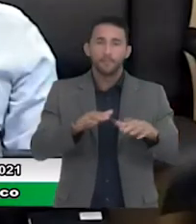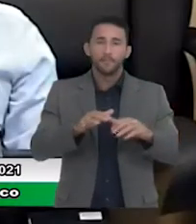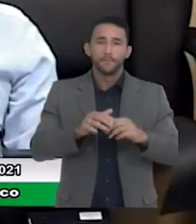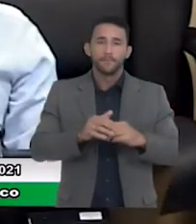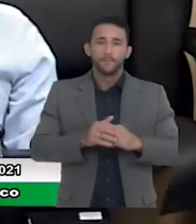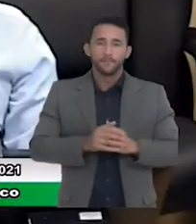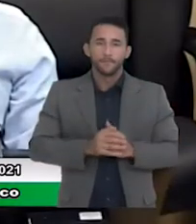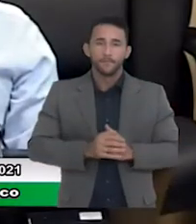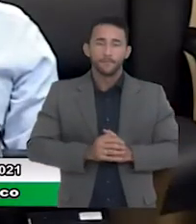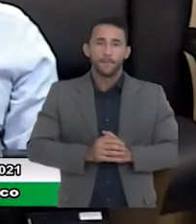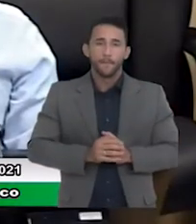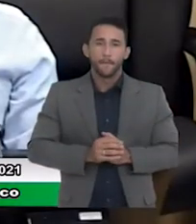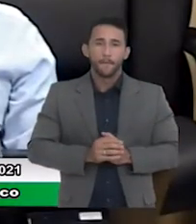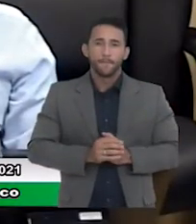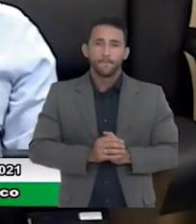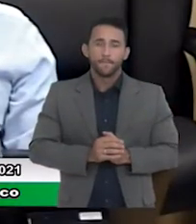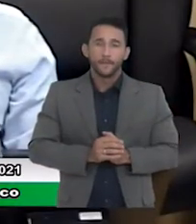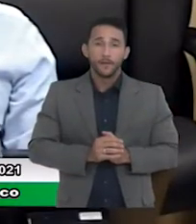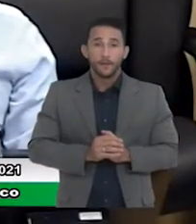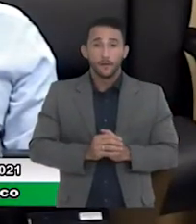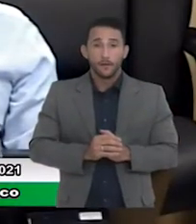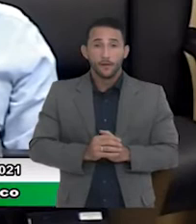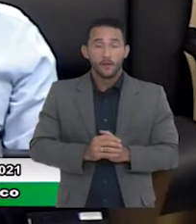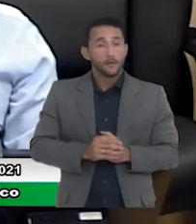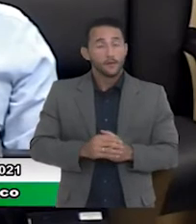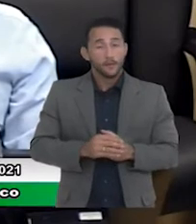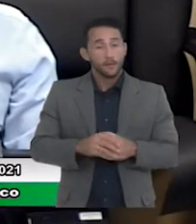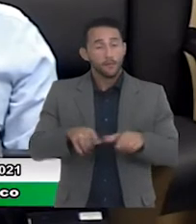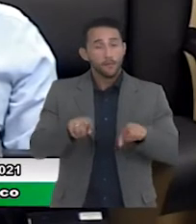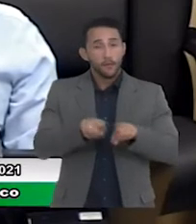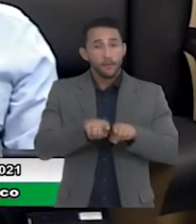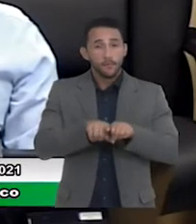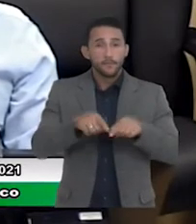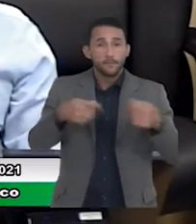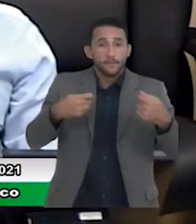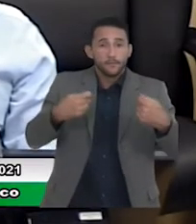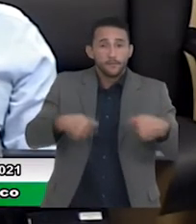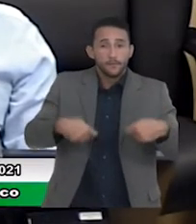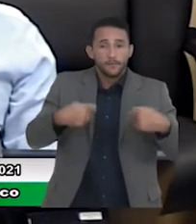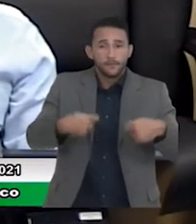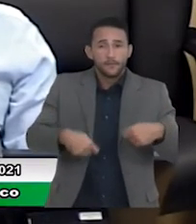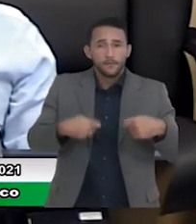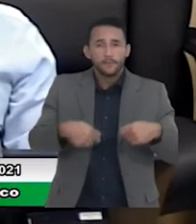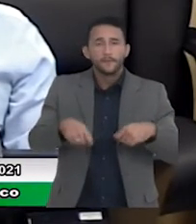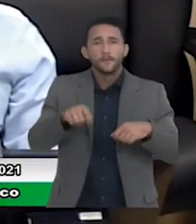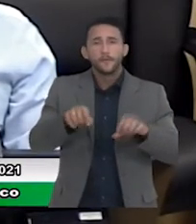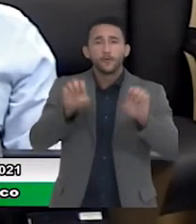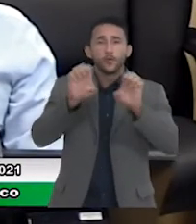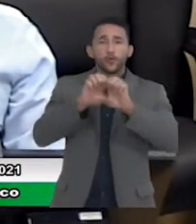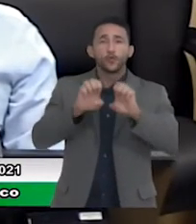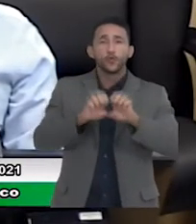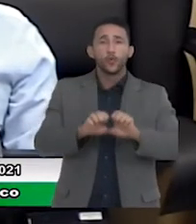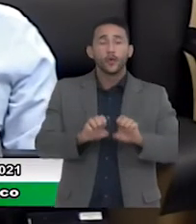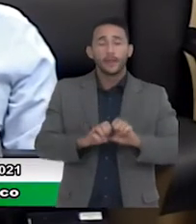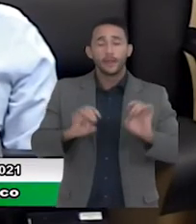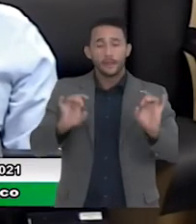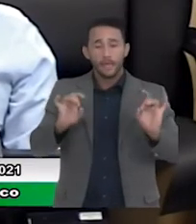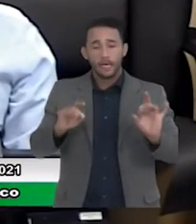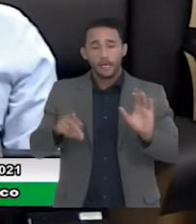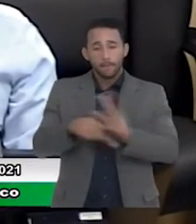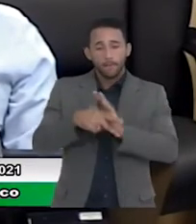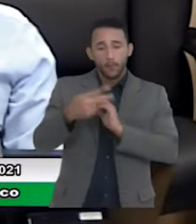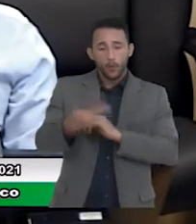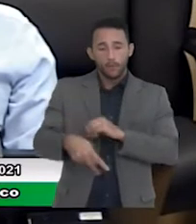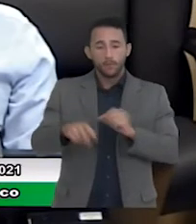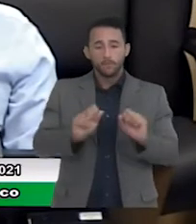-19. Logo se faz necessária a disponibilização da estrutura técnica desta Casa de Leis,